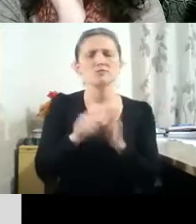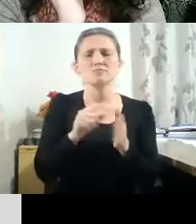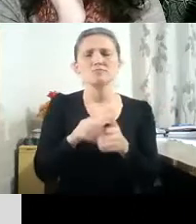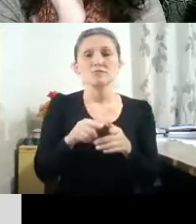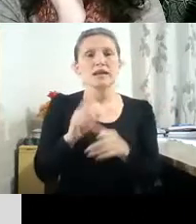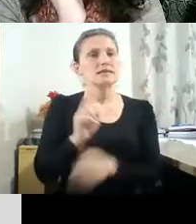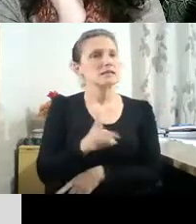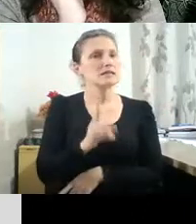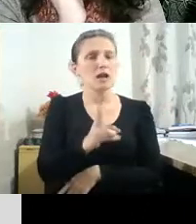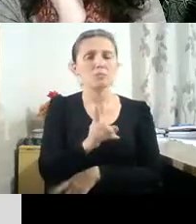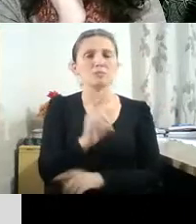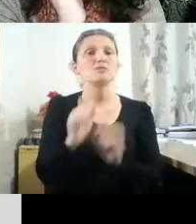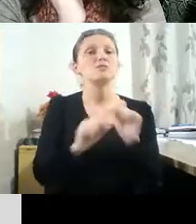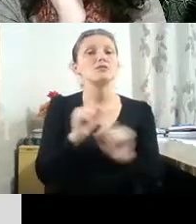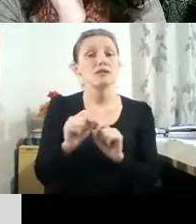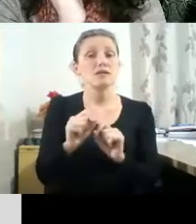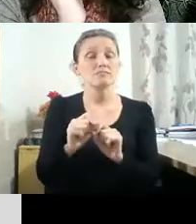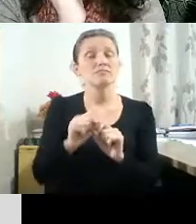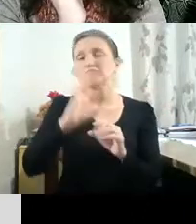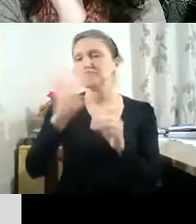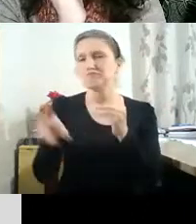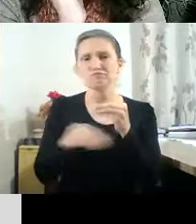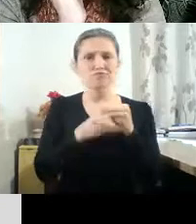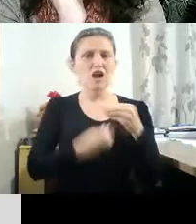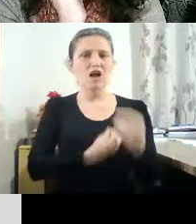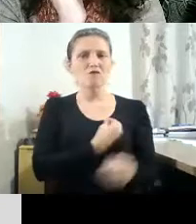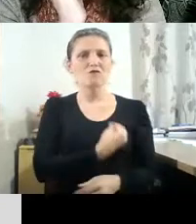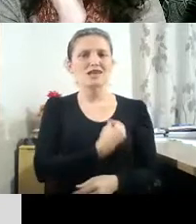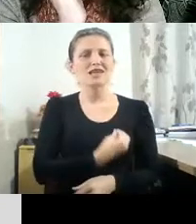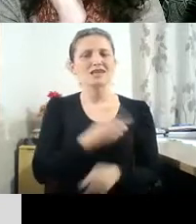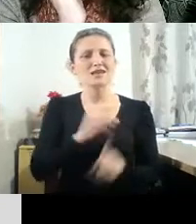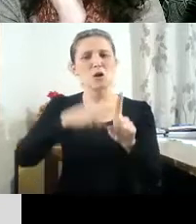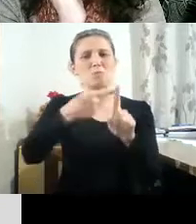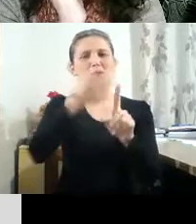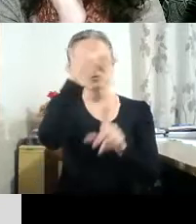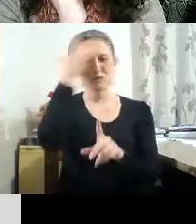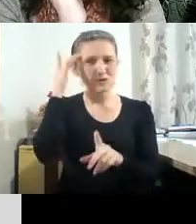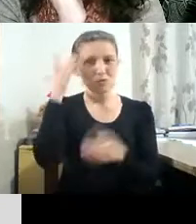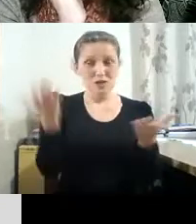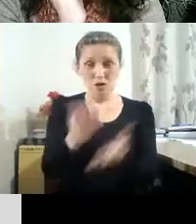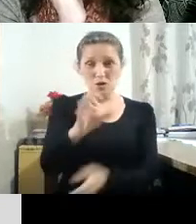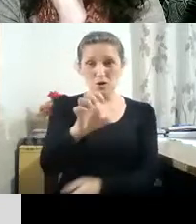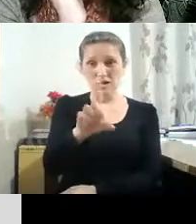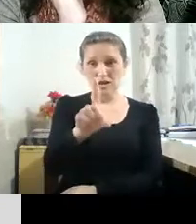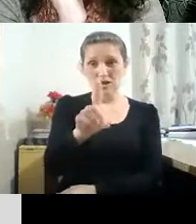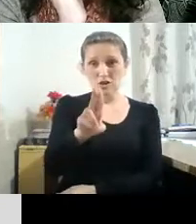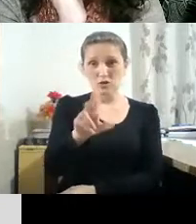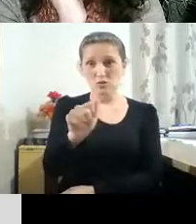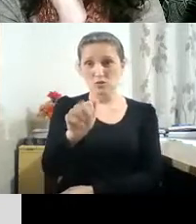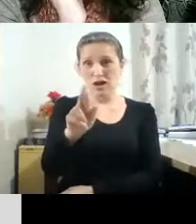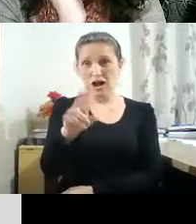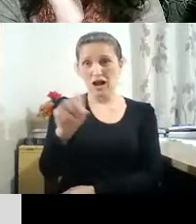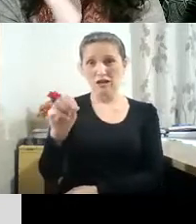fazer parte de mais alguns, agora a gente tem o Eduardo que é nosso assistente e o Eduardo já está apaixonado